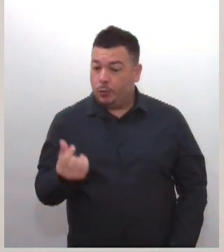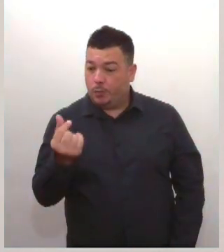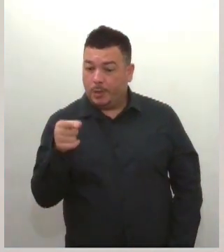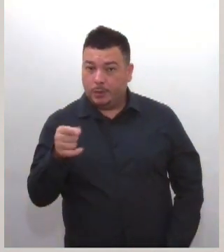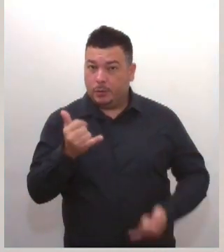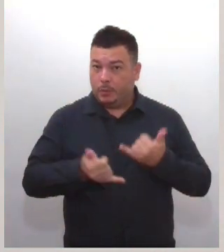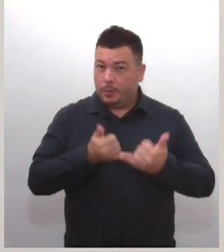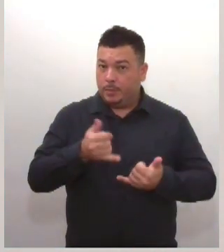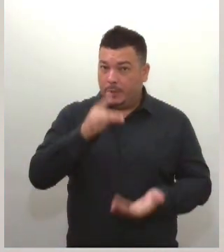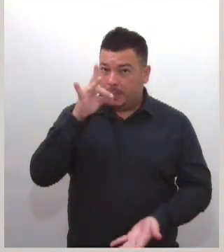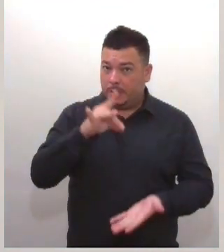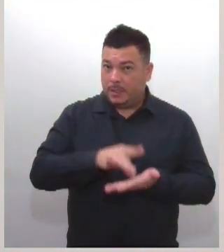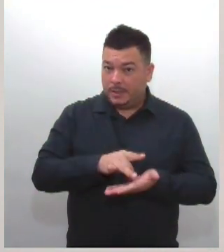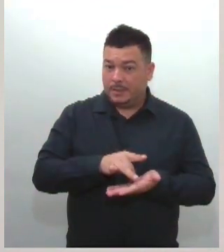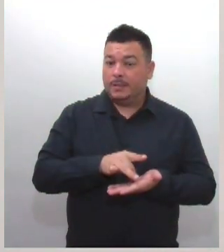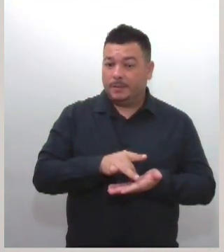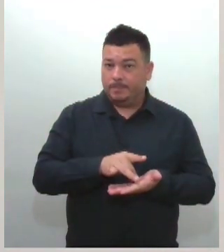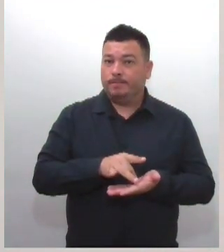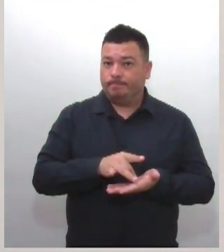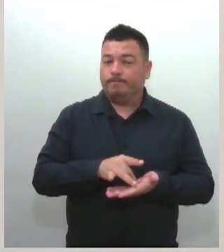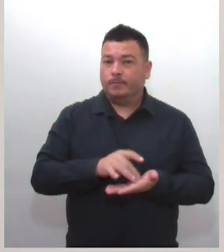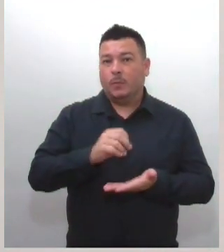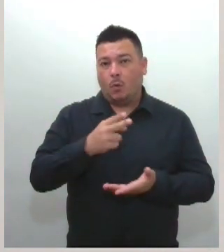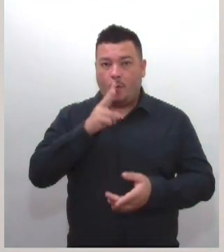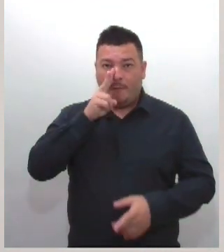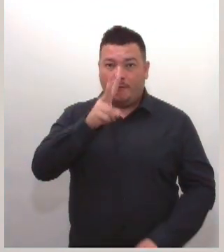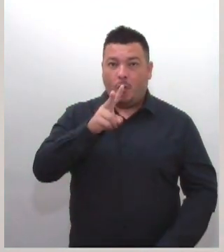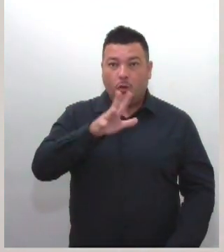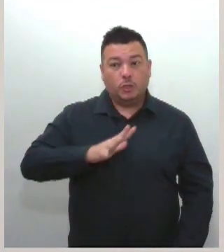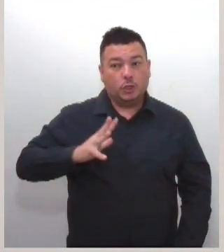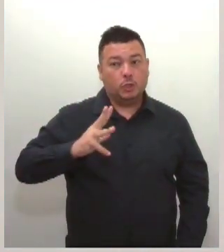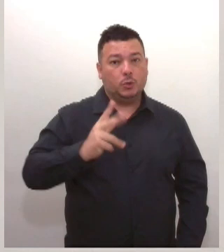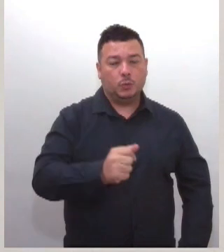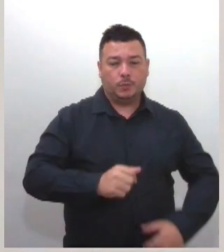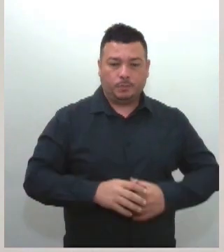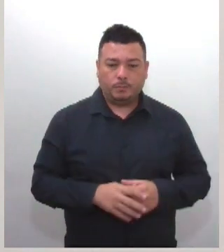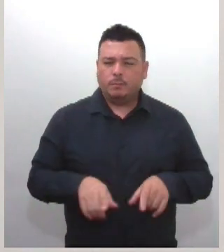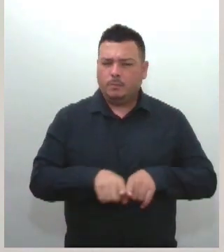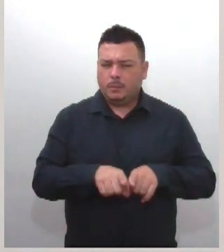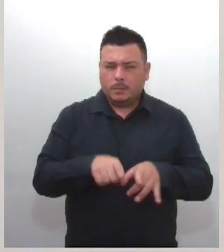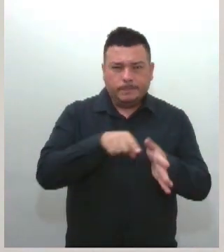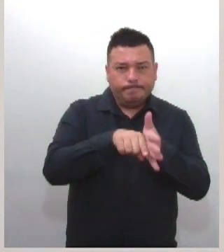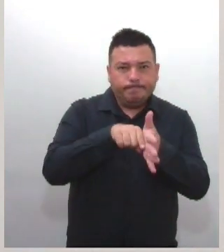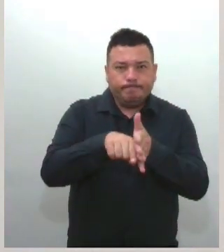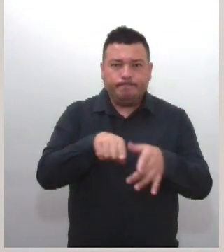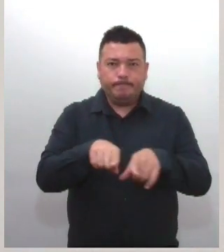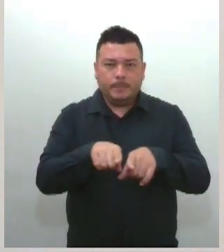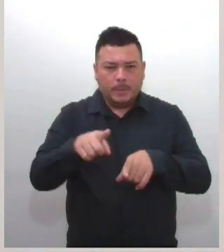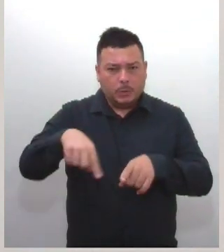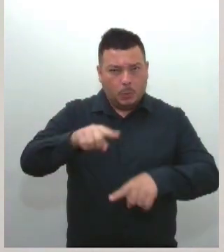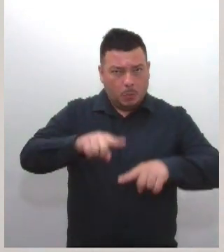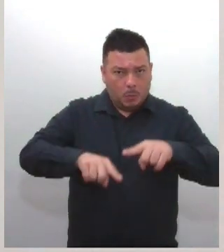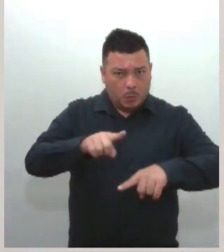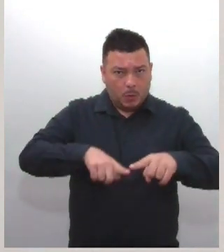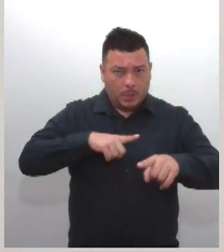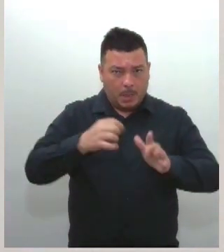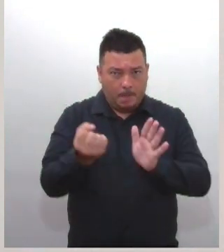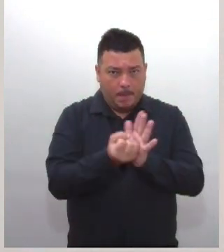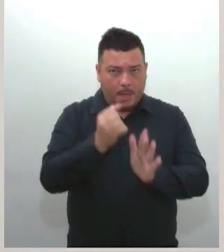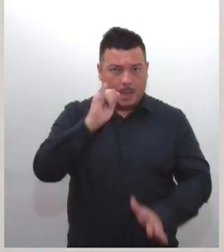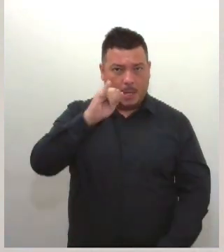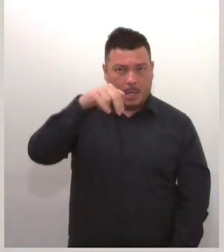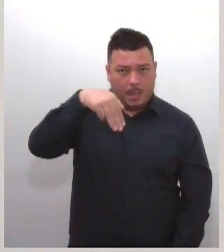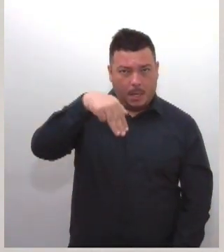forma ostensiva em todas as gôndolas e também verificar se esses produtos contêm o selo de metro e a faixa etária